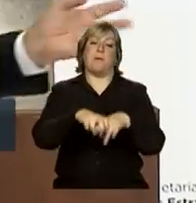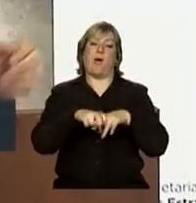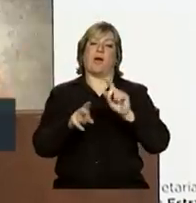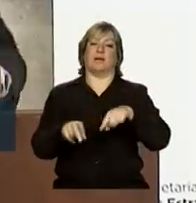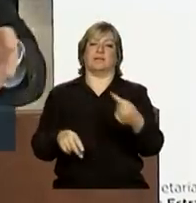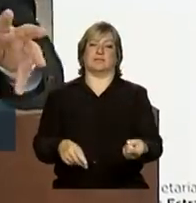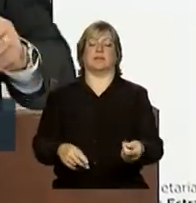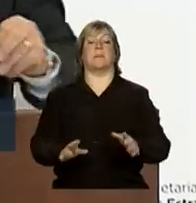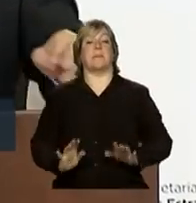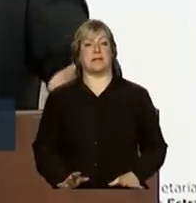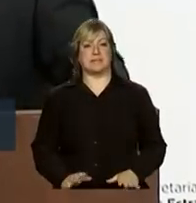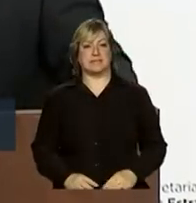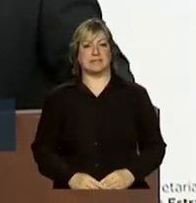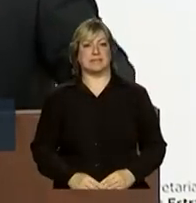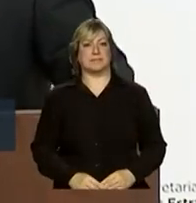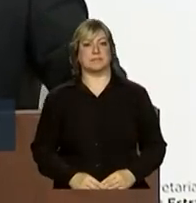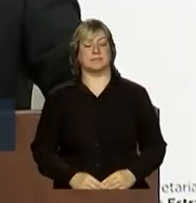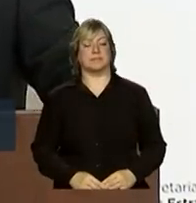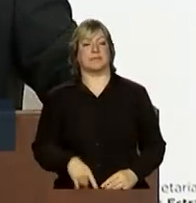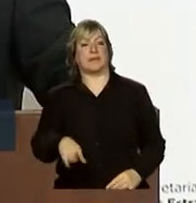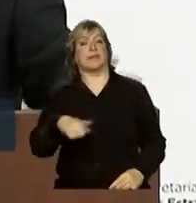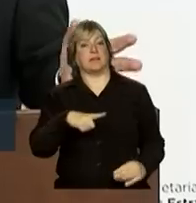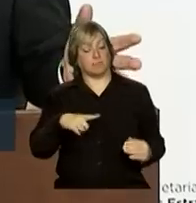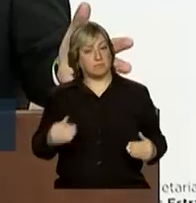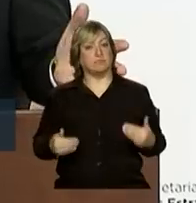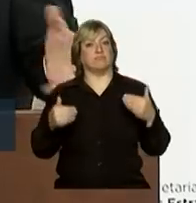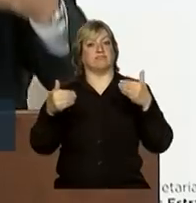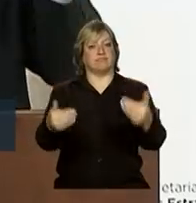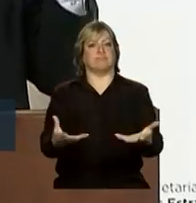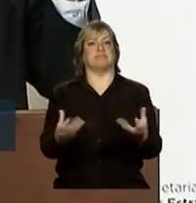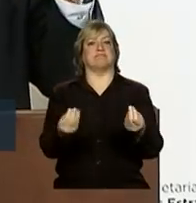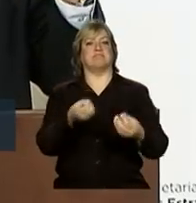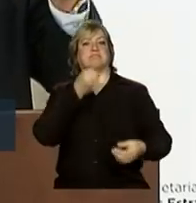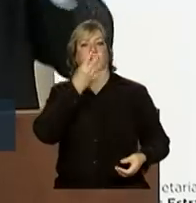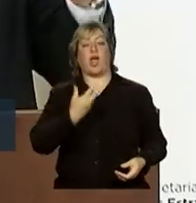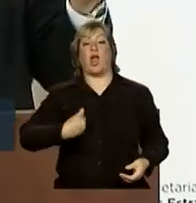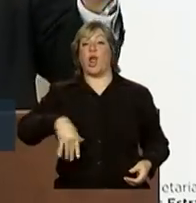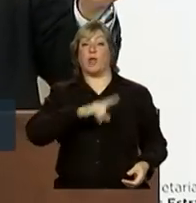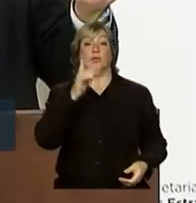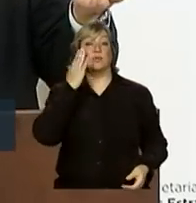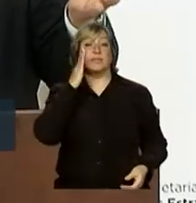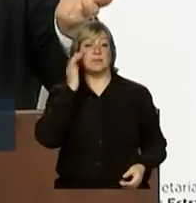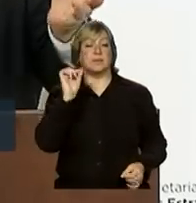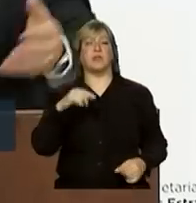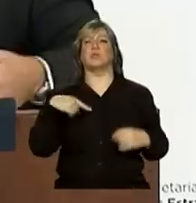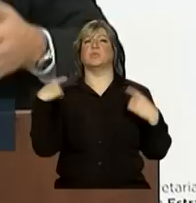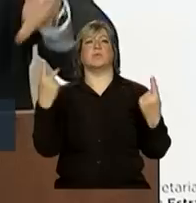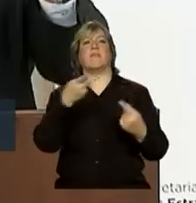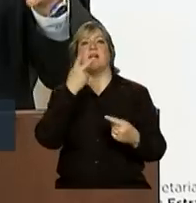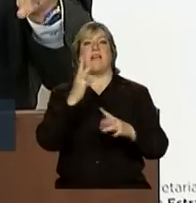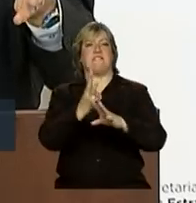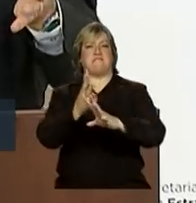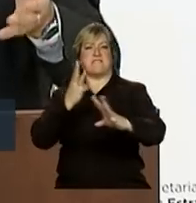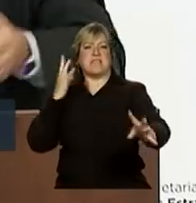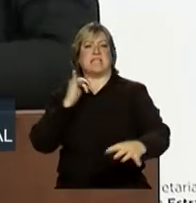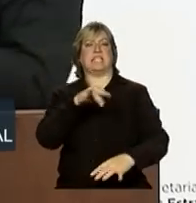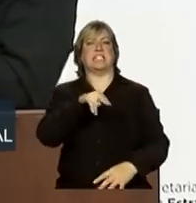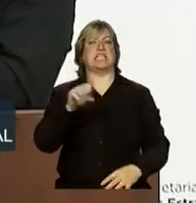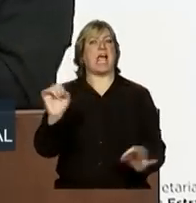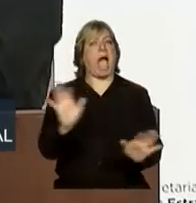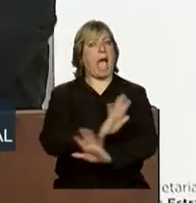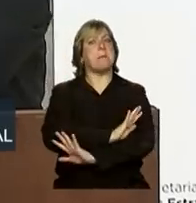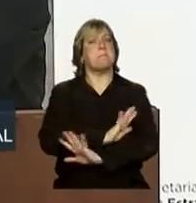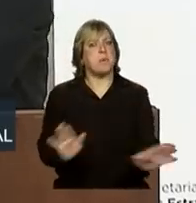malfeito. Tanto foi um avanço formidável, A gente não se dá conta, ninguém mais ouve notícia sobre fila do INSS.